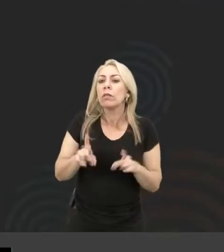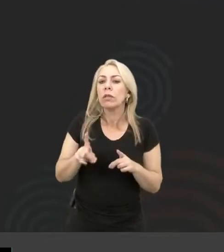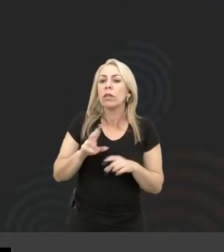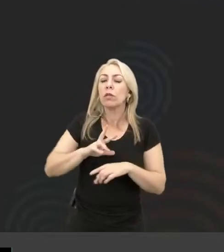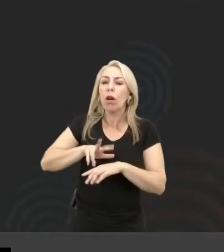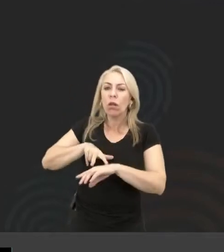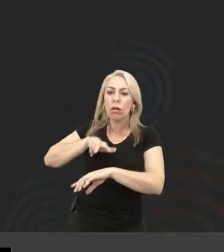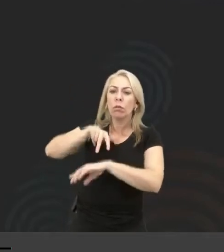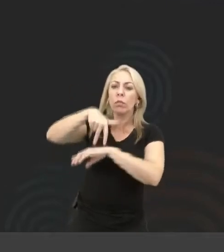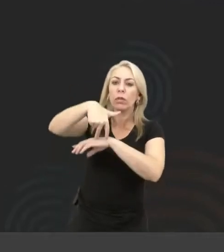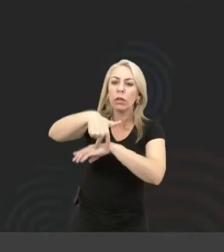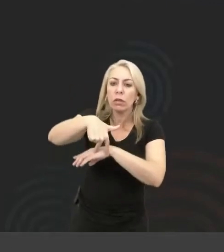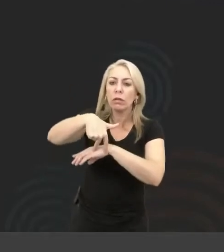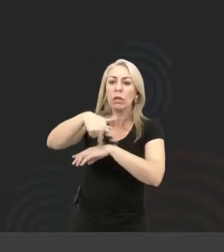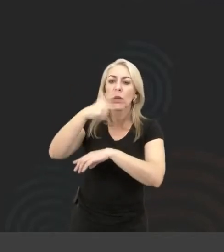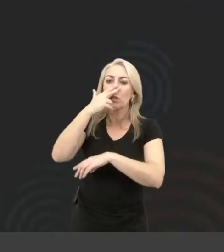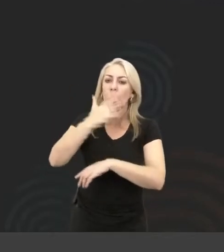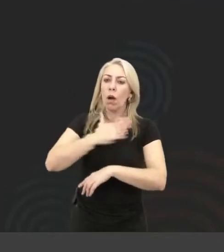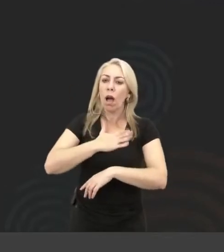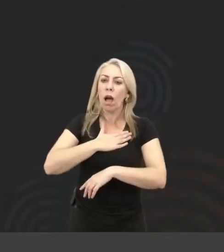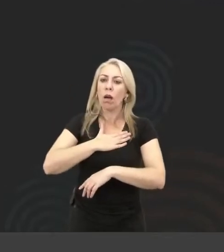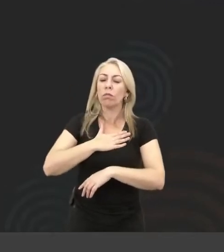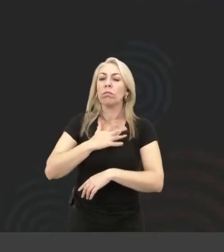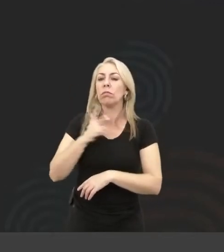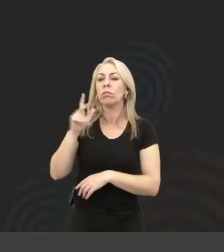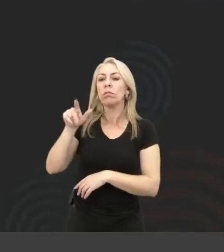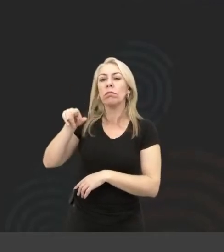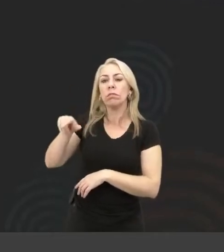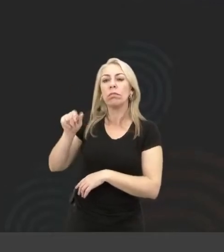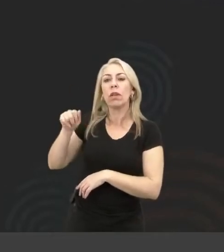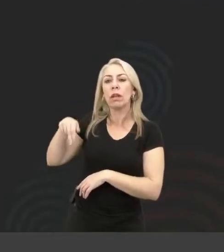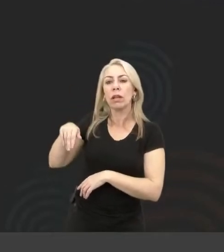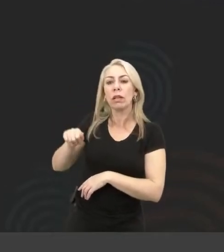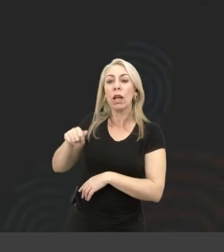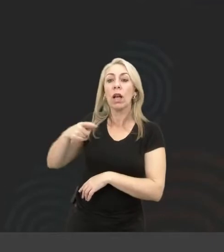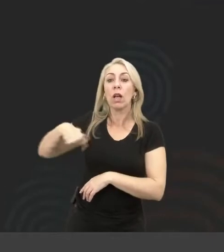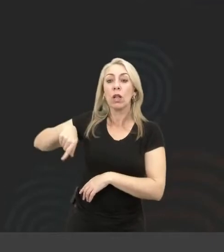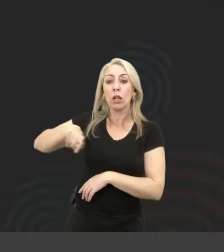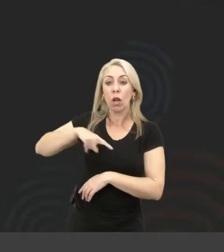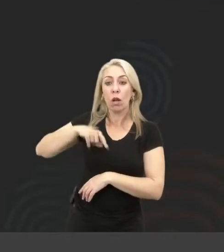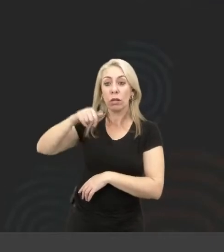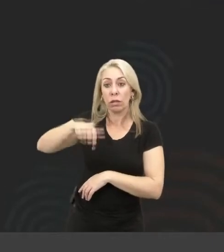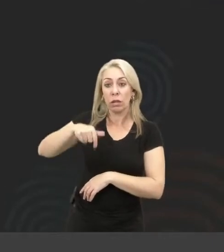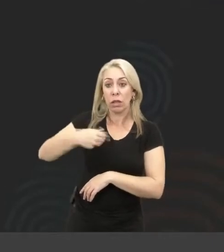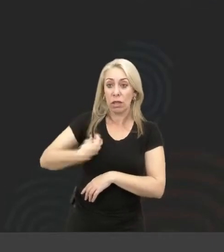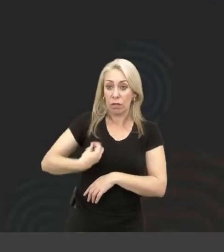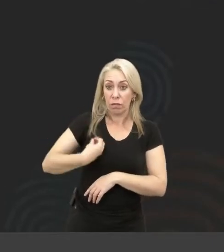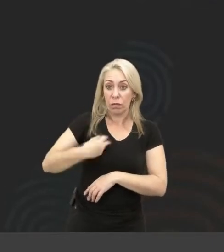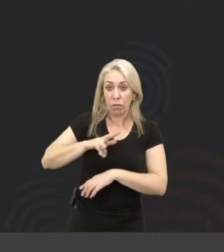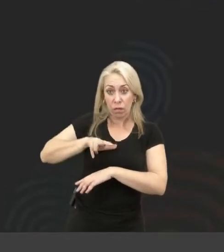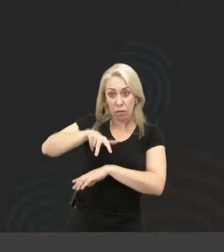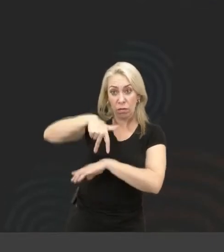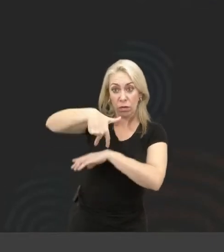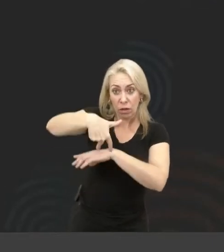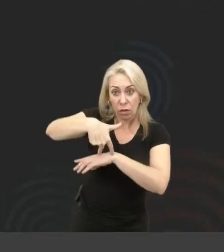protagonismo como a minha, como a da Ana, né? Nós estamos aqui nesse lugar